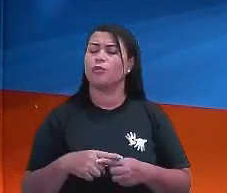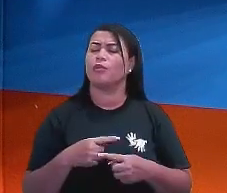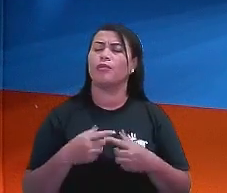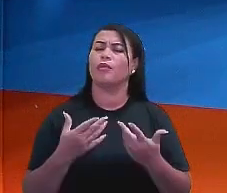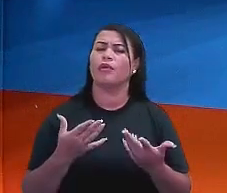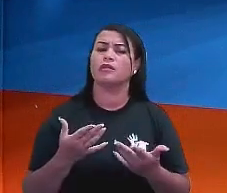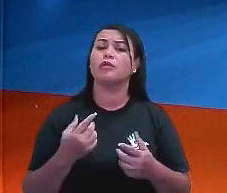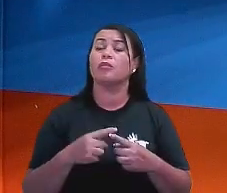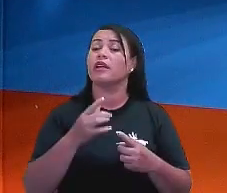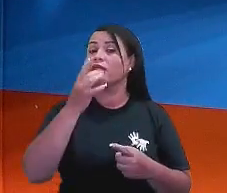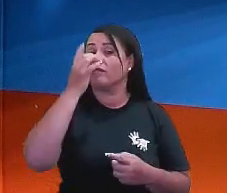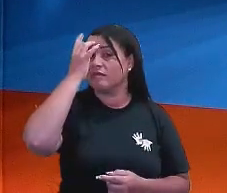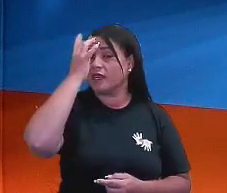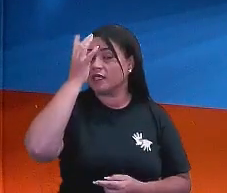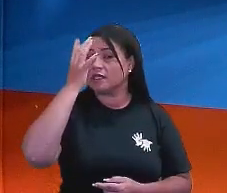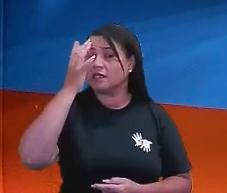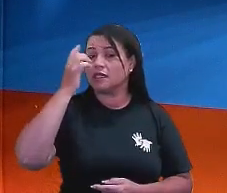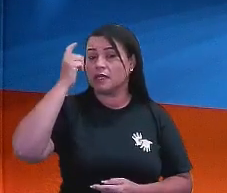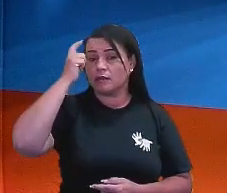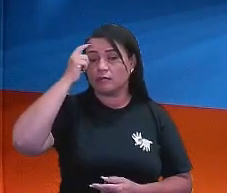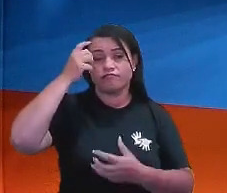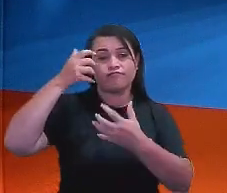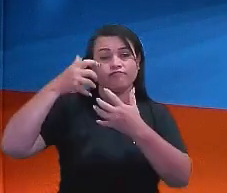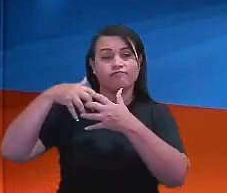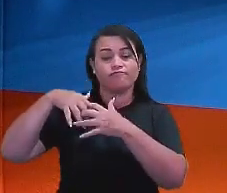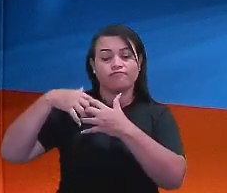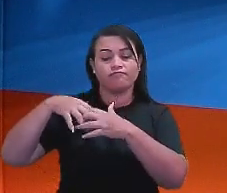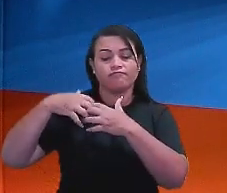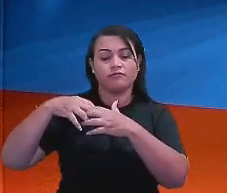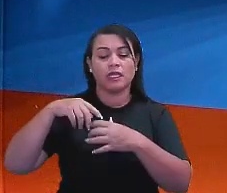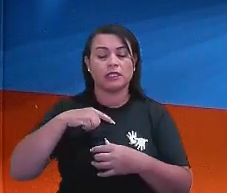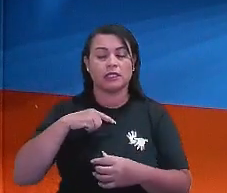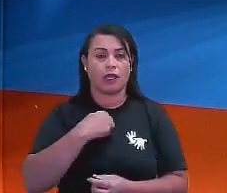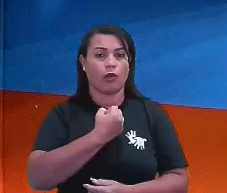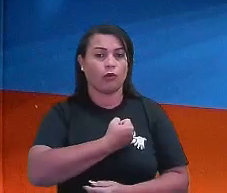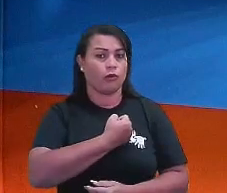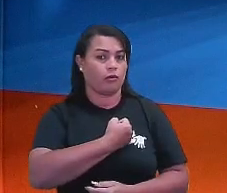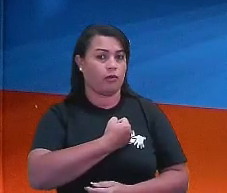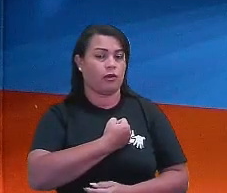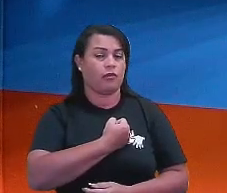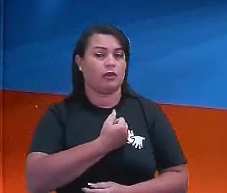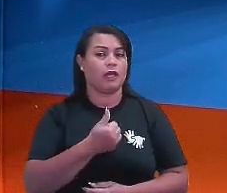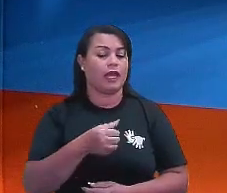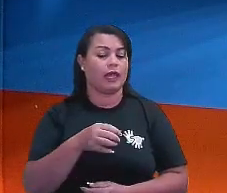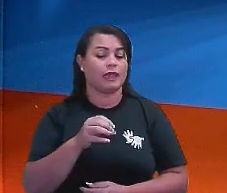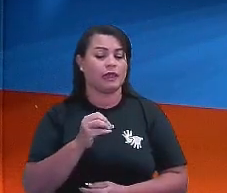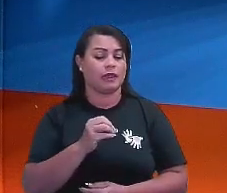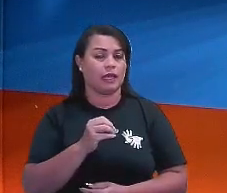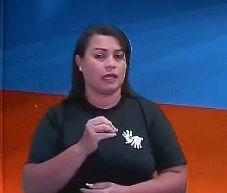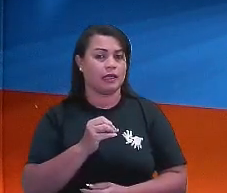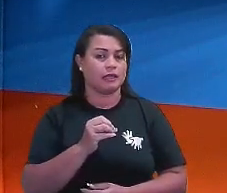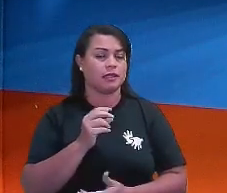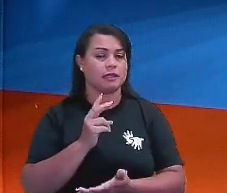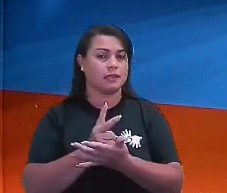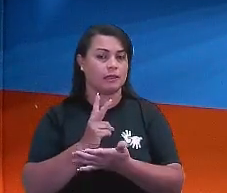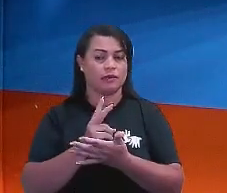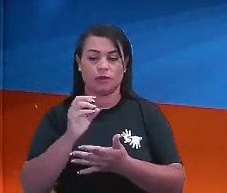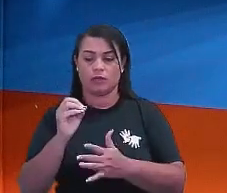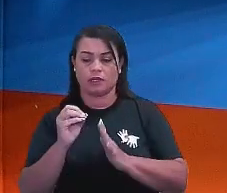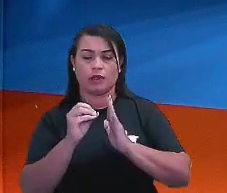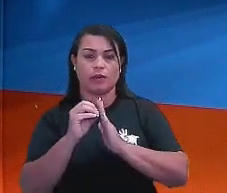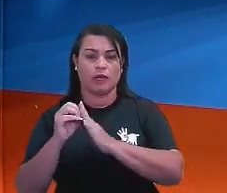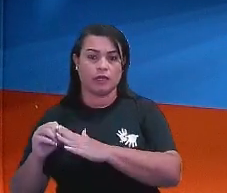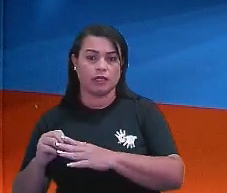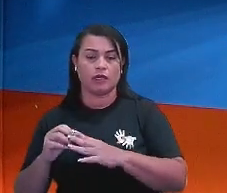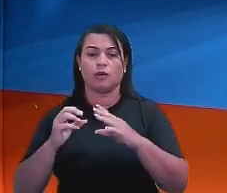isso, professora? Porque facilita para fazer o cálculo mental. Se aqui tem um número que é base 10. 50, aí tem o zero no final. Retiro,